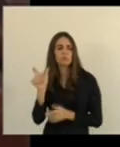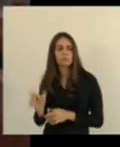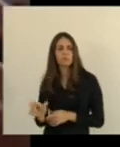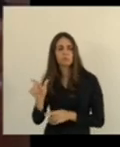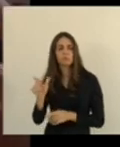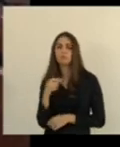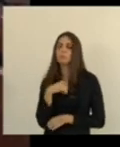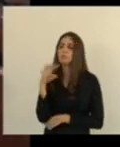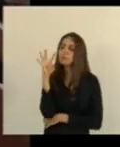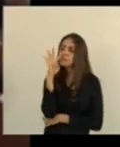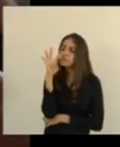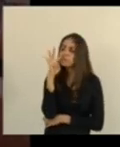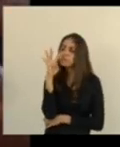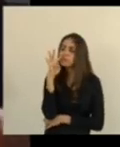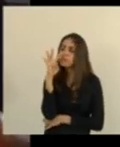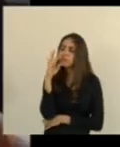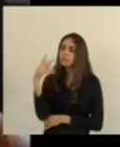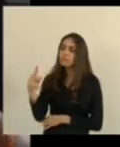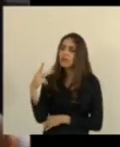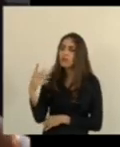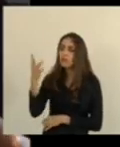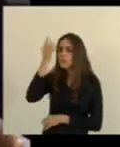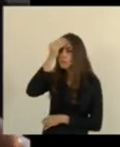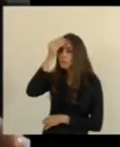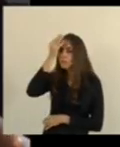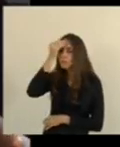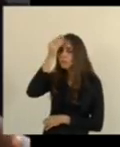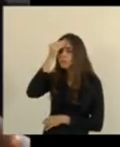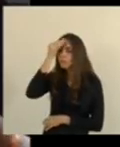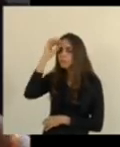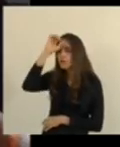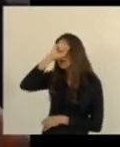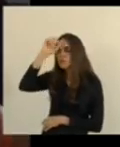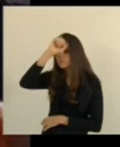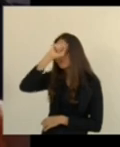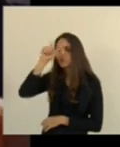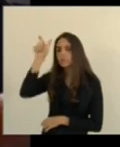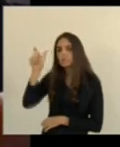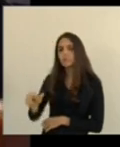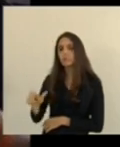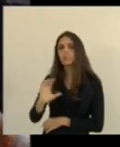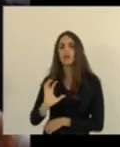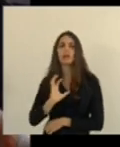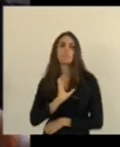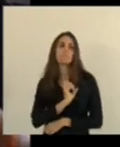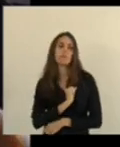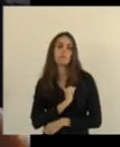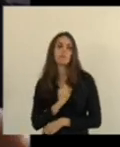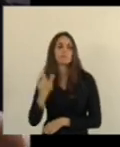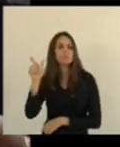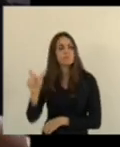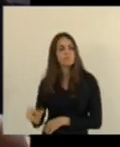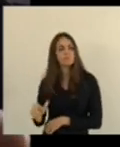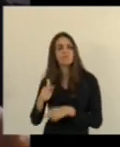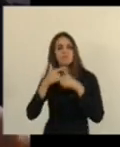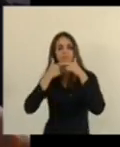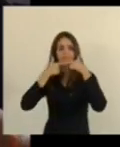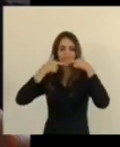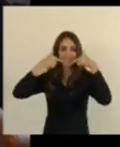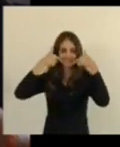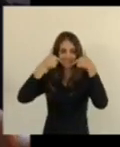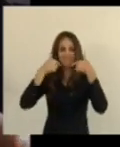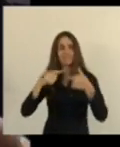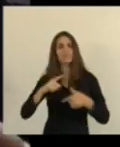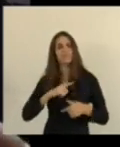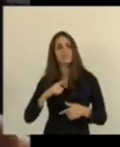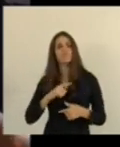beber daquelas, daquele conhecimento e daquele amor e daquele sorriso